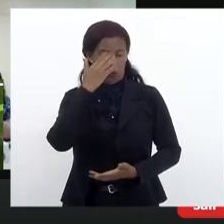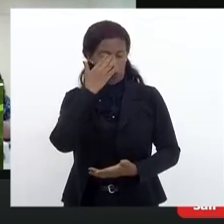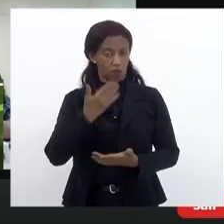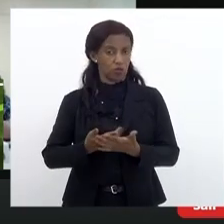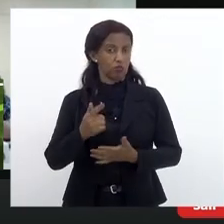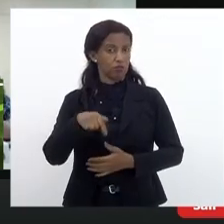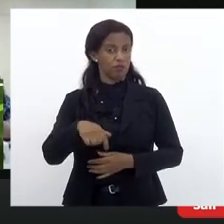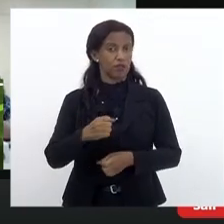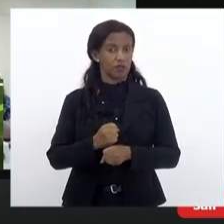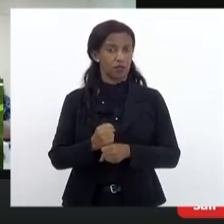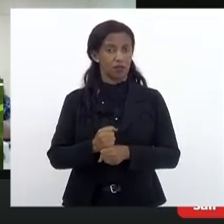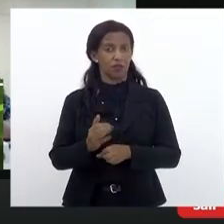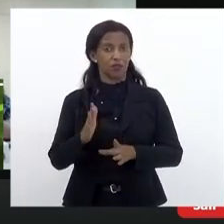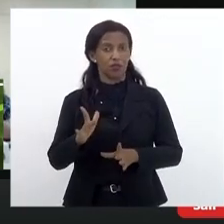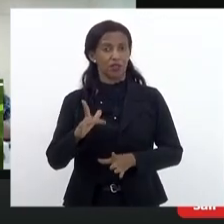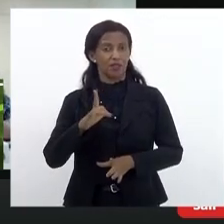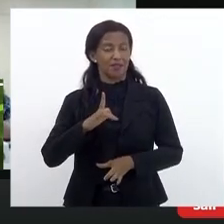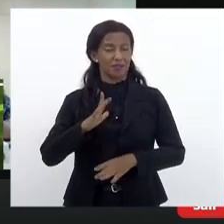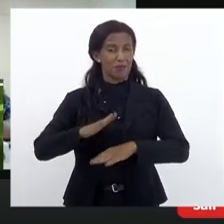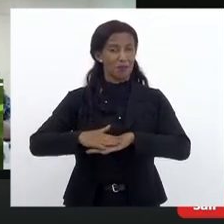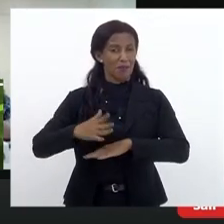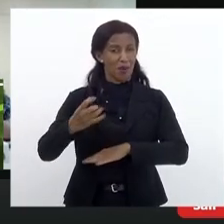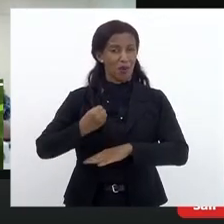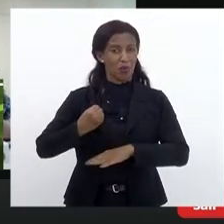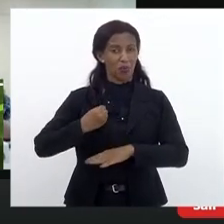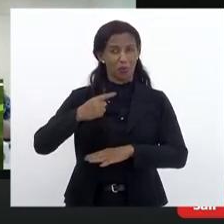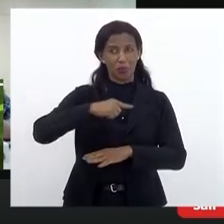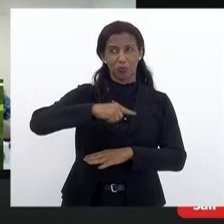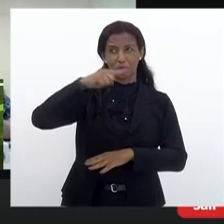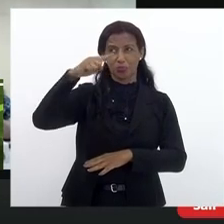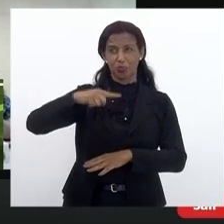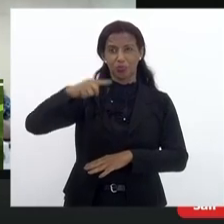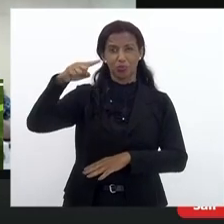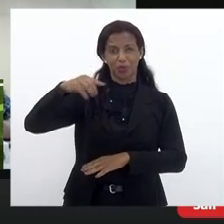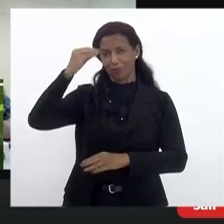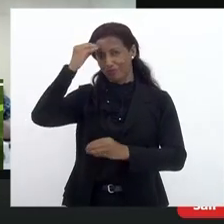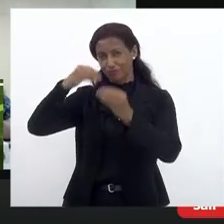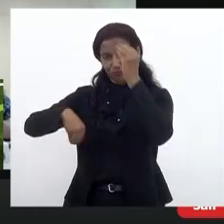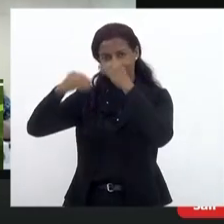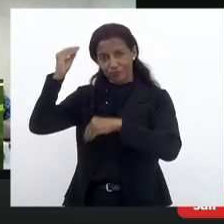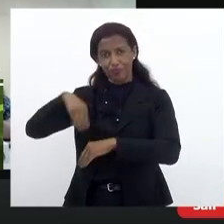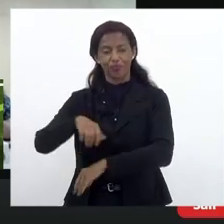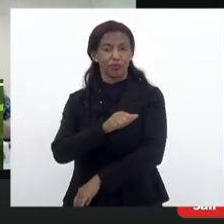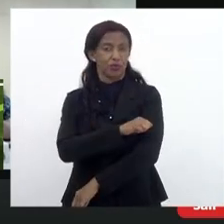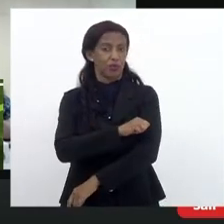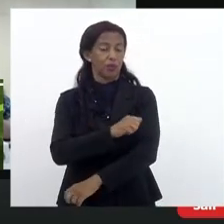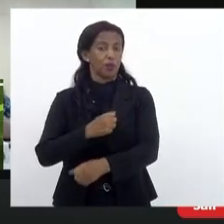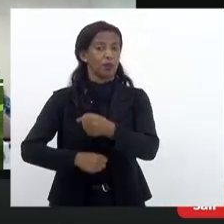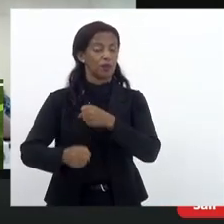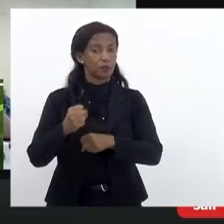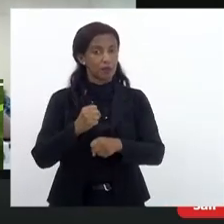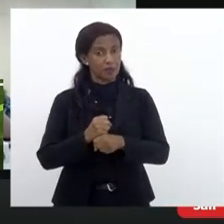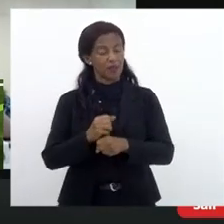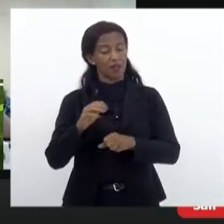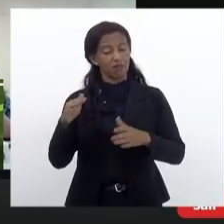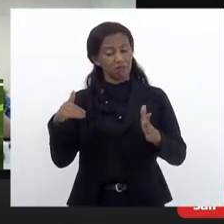este ano nós devemos ter o maior índice de evasão porque o ano passado ainda a gente conseguiu